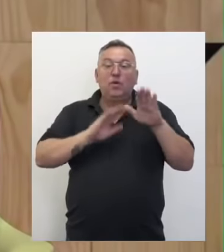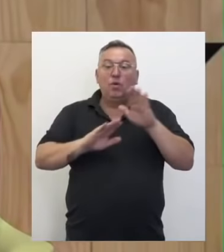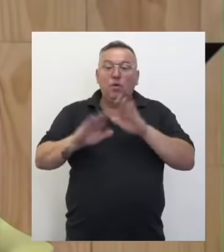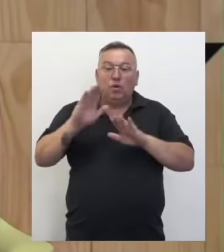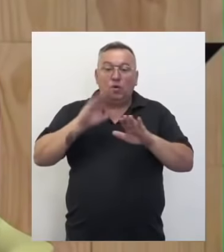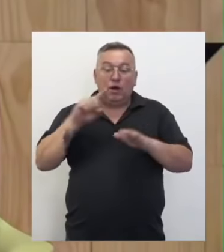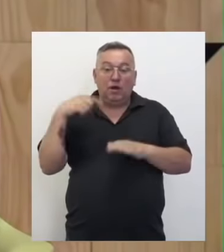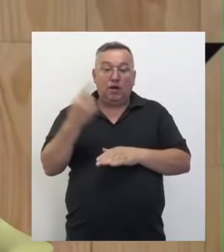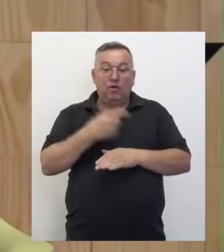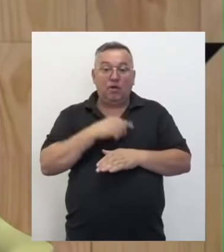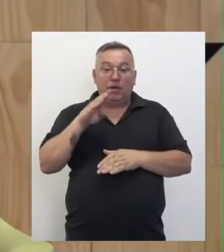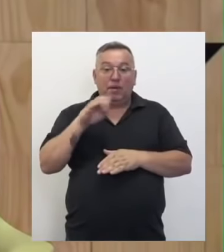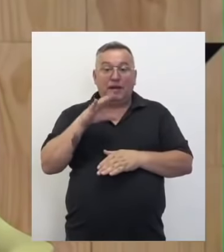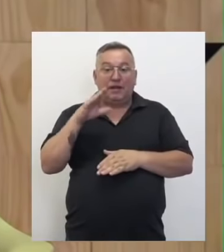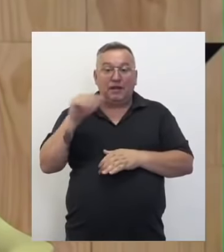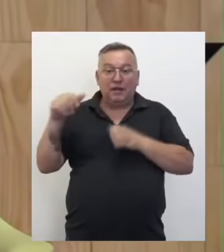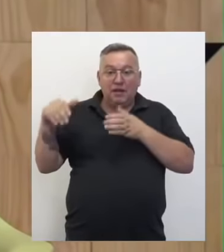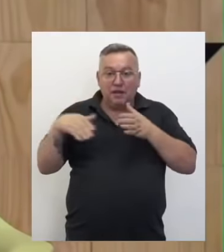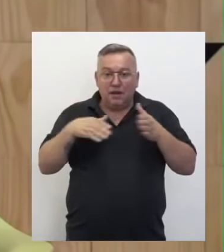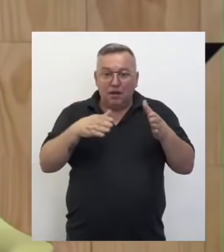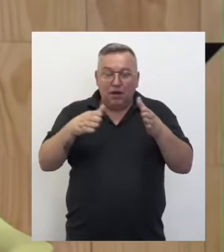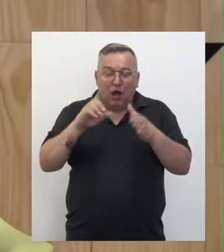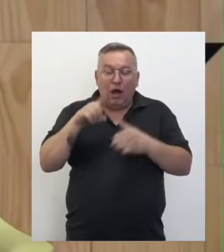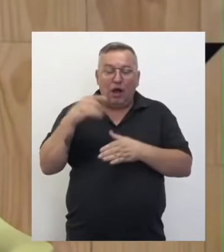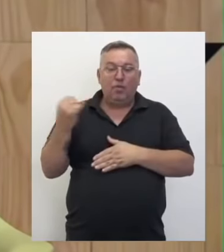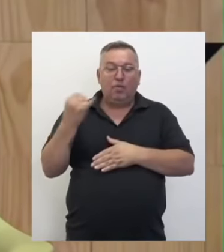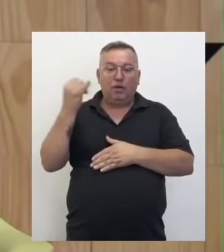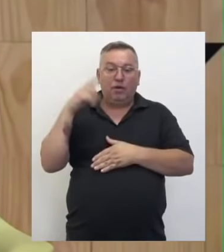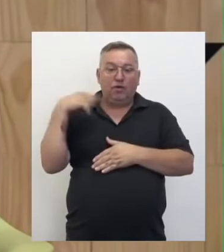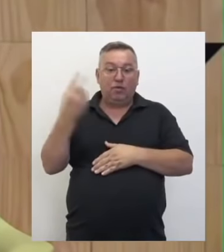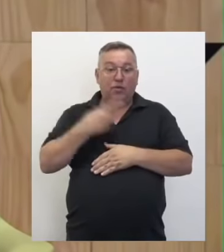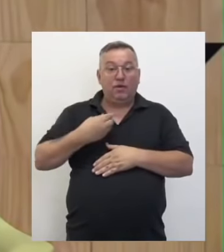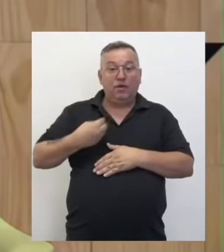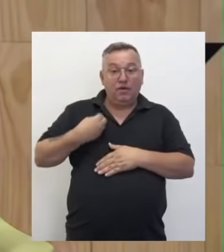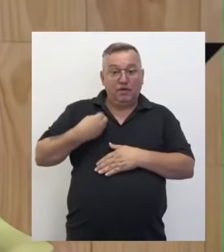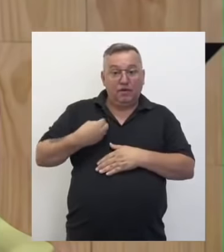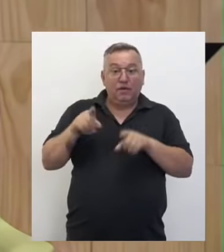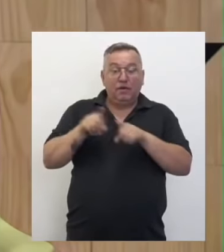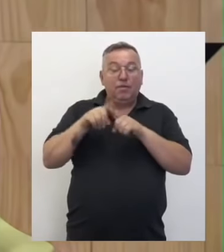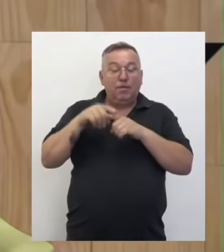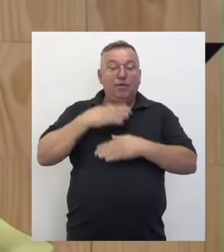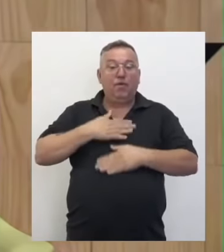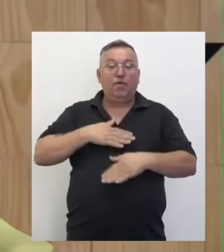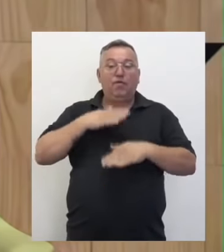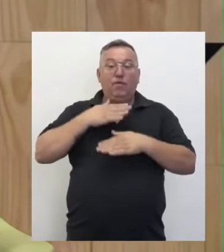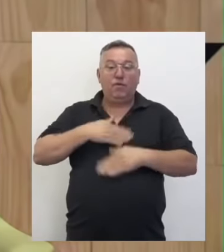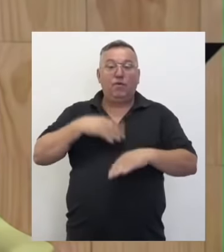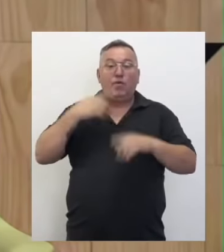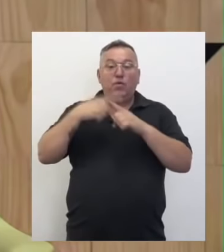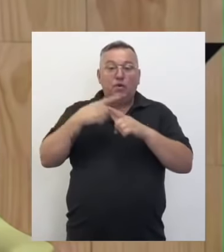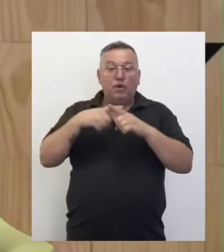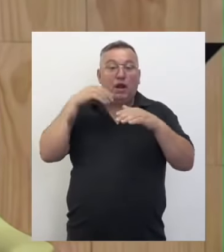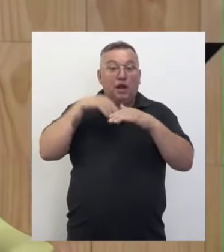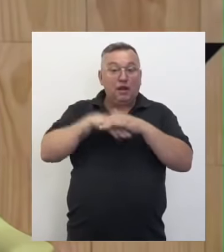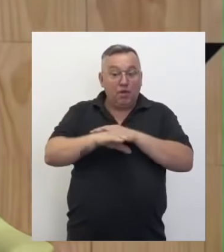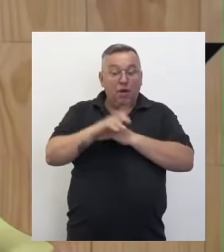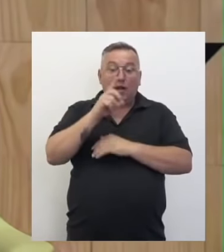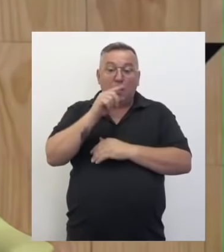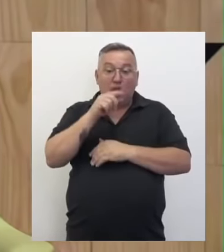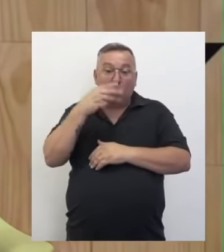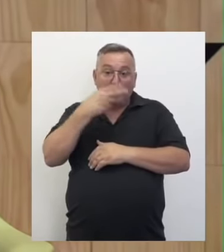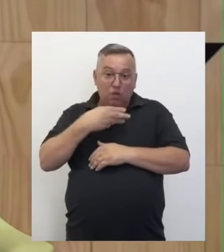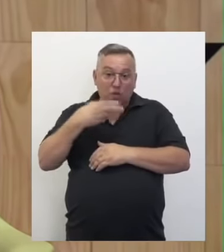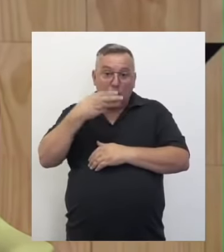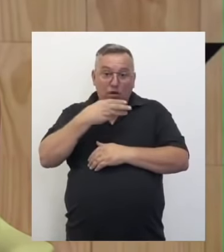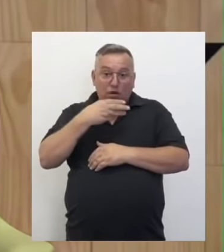nossas bacias hidrográficas é fundamental para nossa sobrevivência e nosso conforto porque é ela que guarda a água doce que usamos.